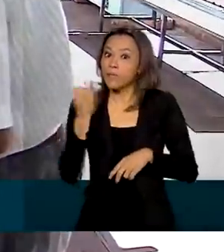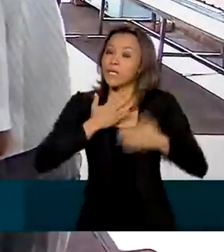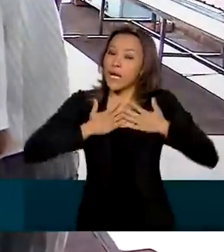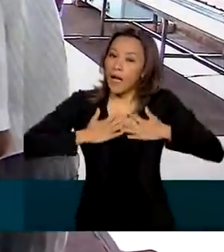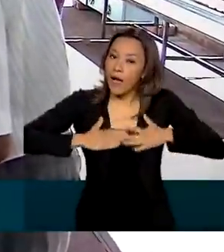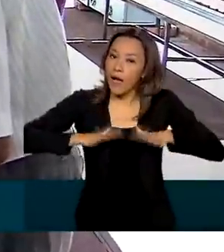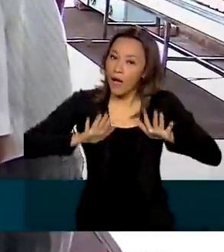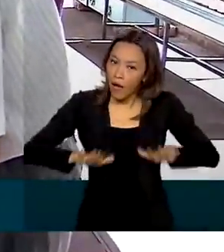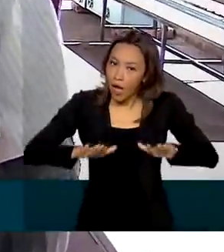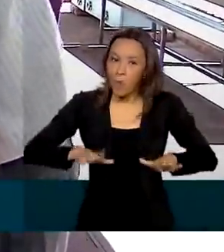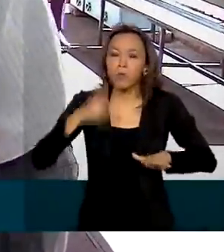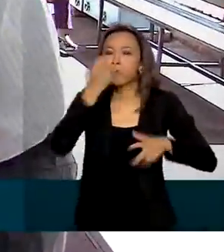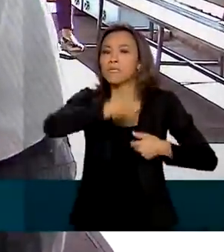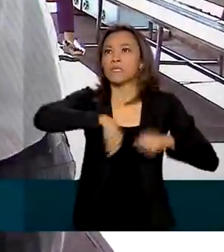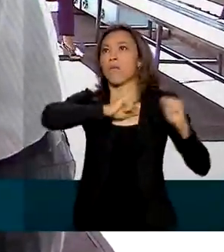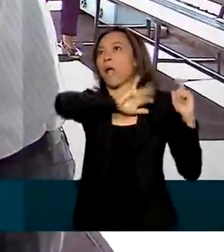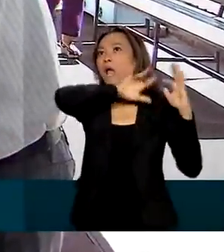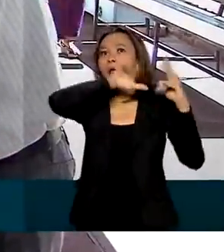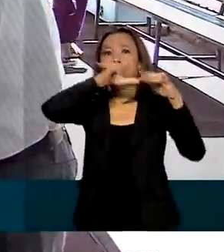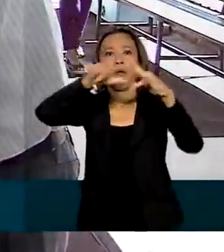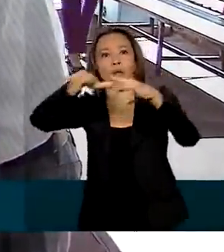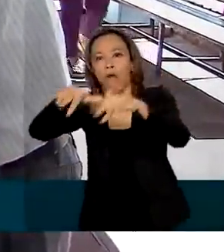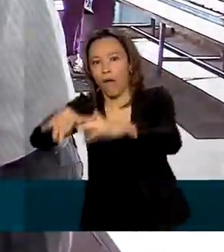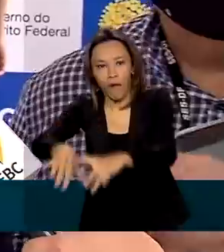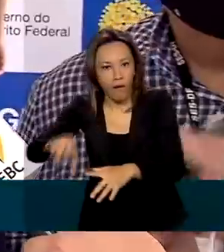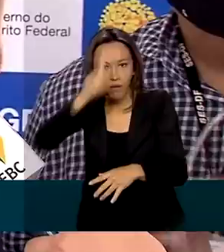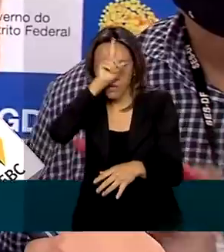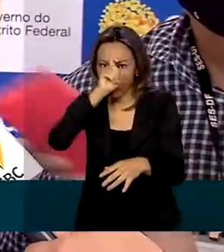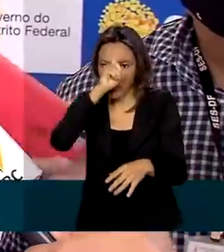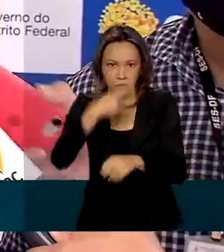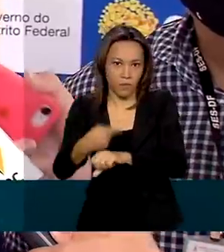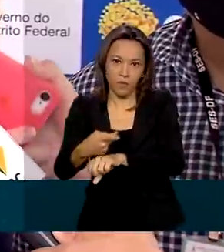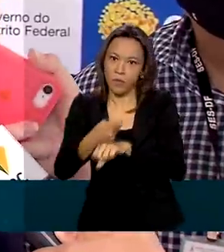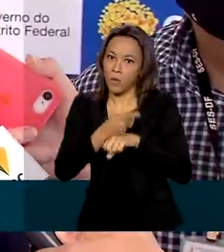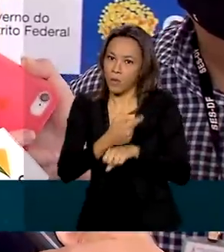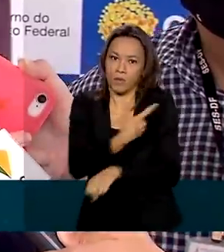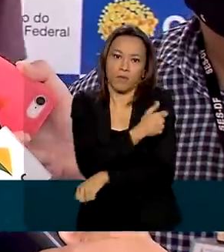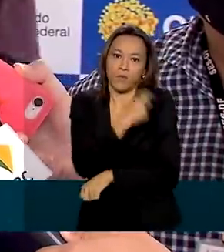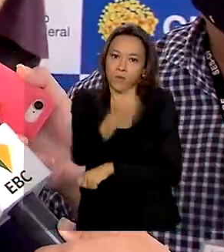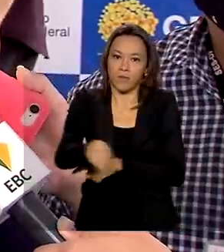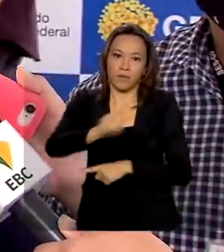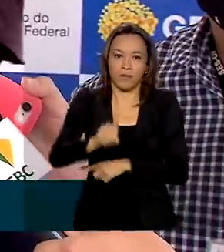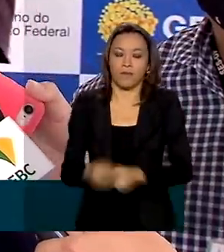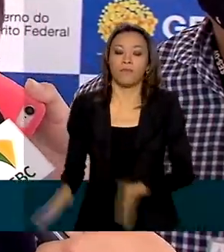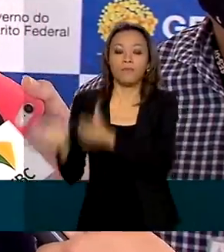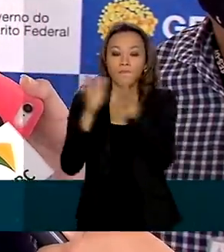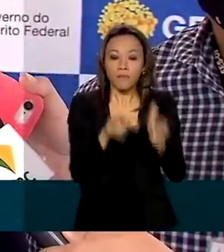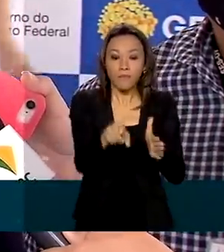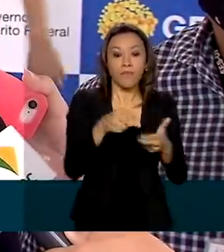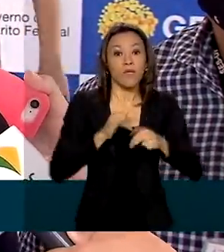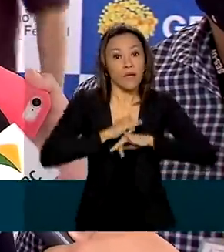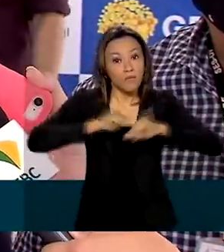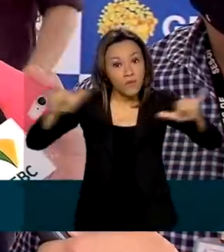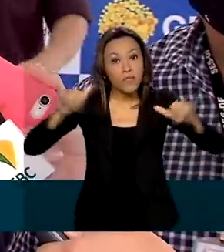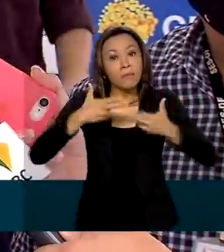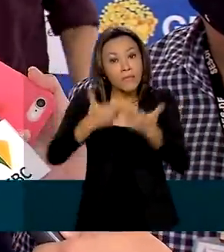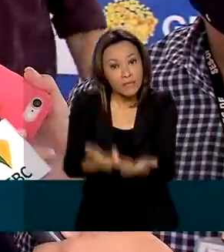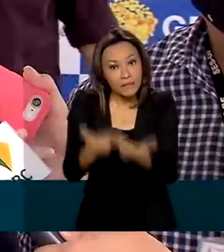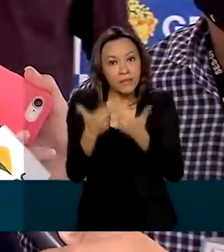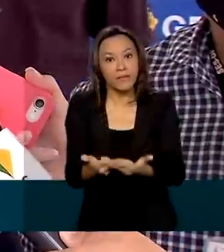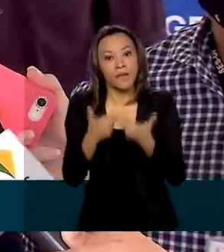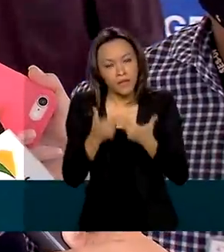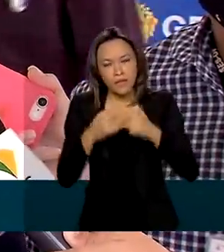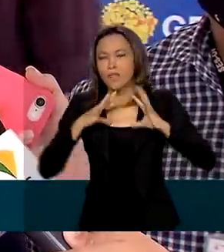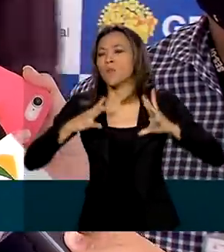e evite procurar as unidades de saúde em busca da vacina. Pedimos que todos tenham paciência, que as pessoas possam entender que todo